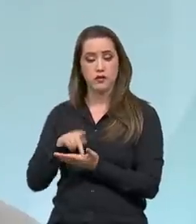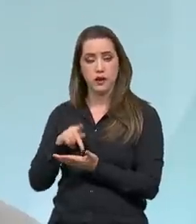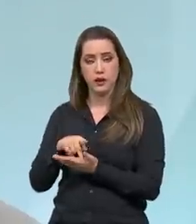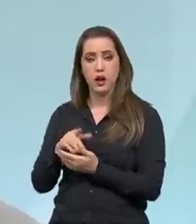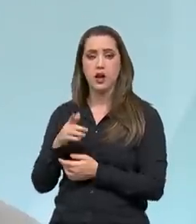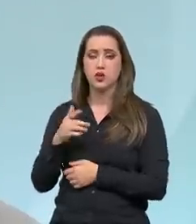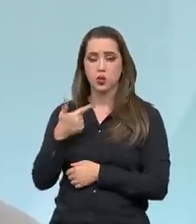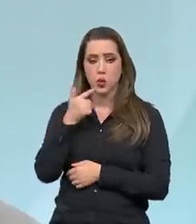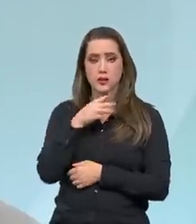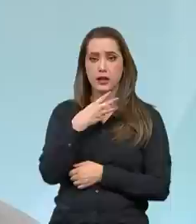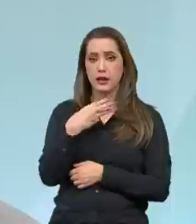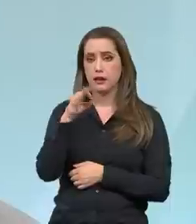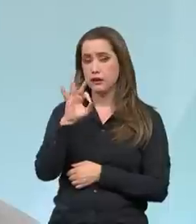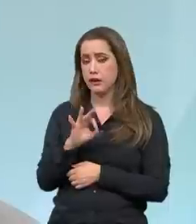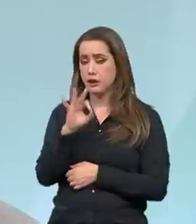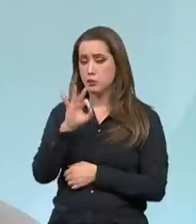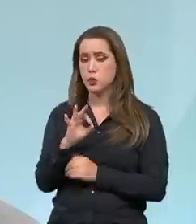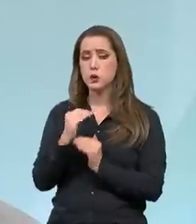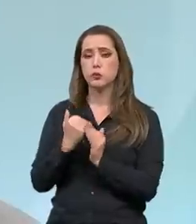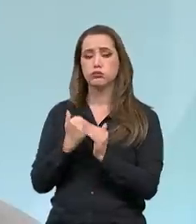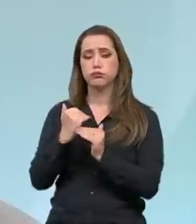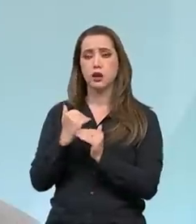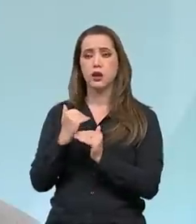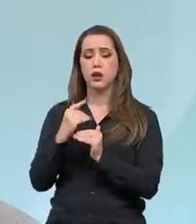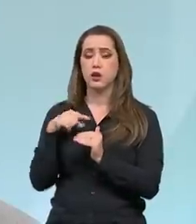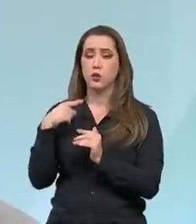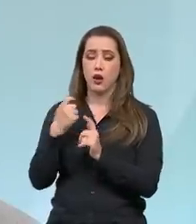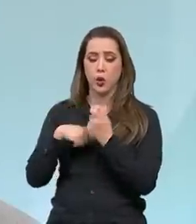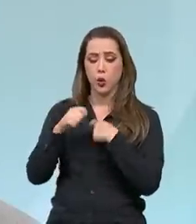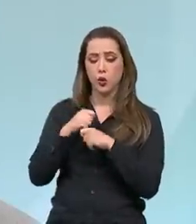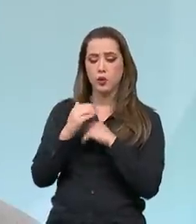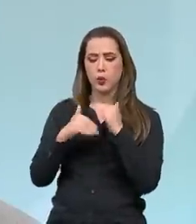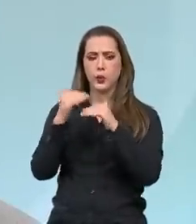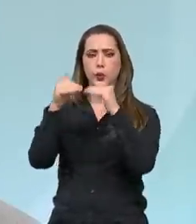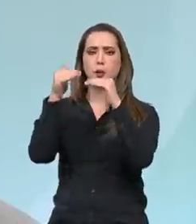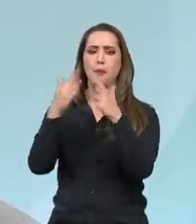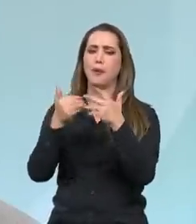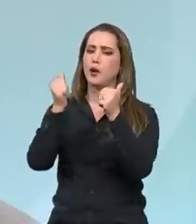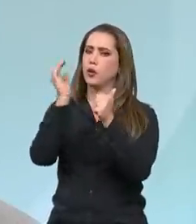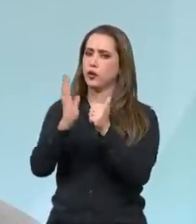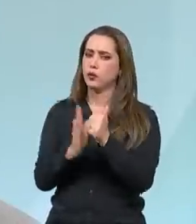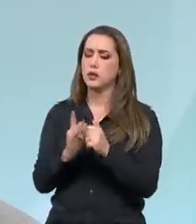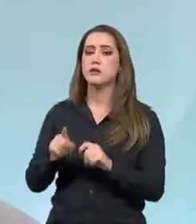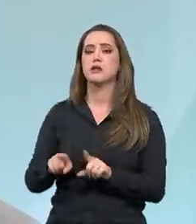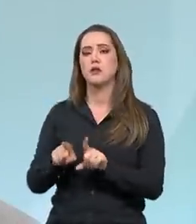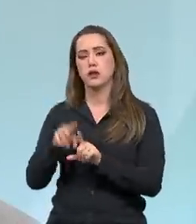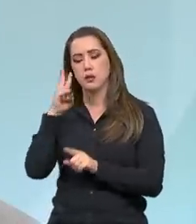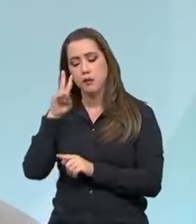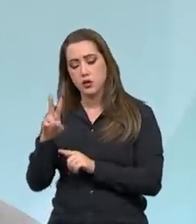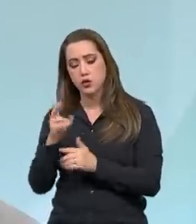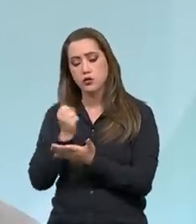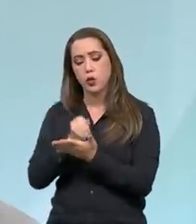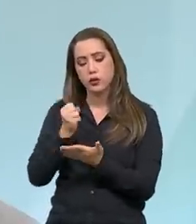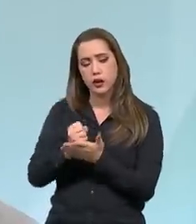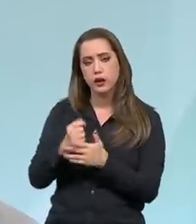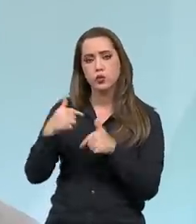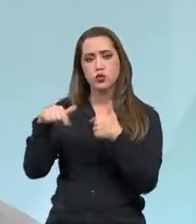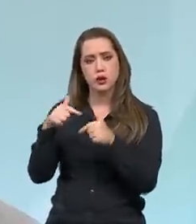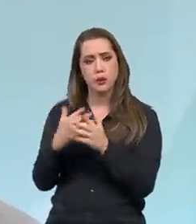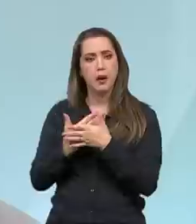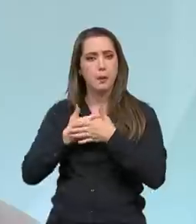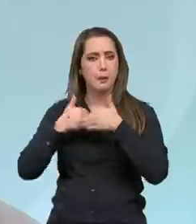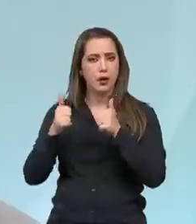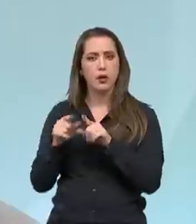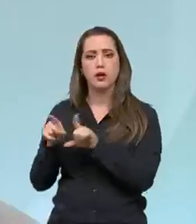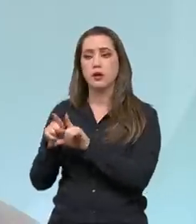previsão na casa de 3%. Nós temos a recuperação muito rápida do mercado de trabalho e nós temos, do outro lado, o programa social sendo ampliado